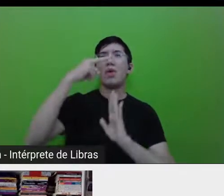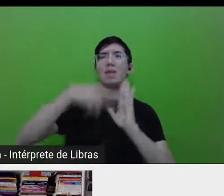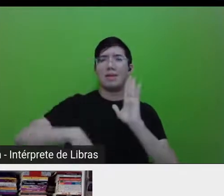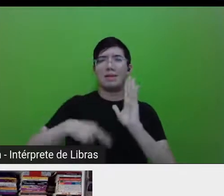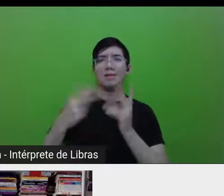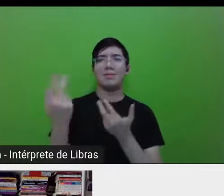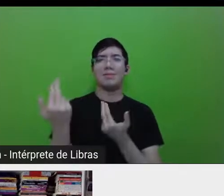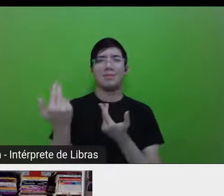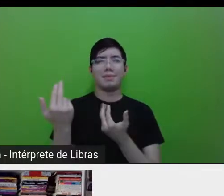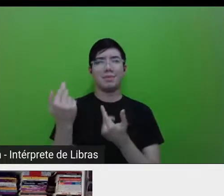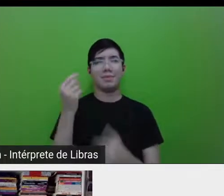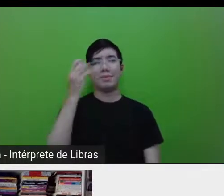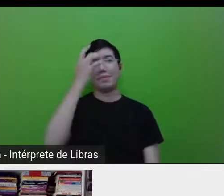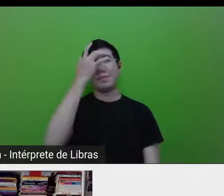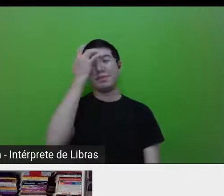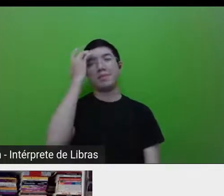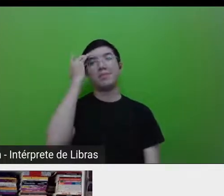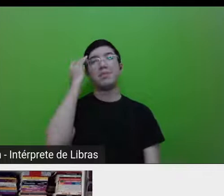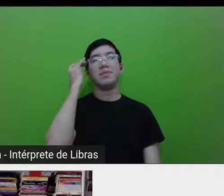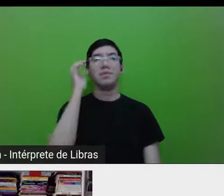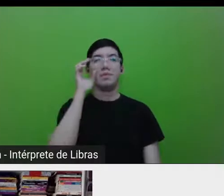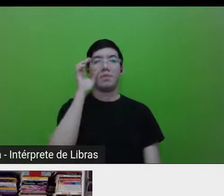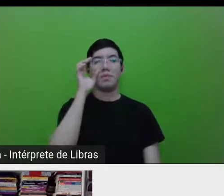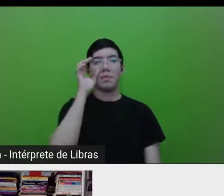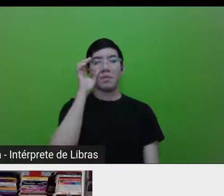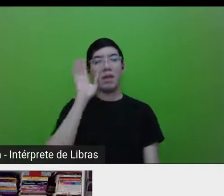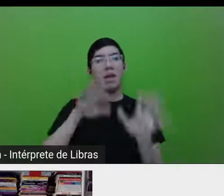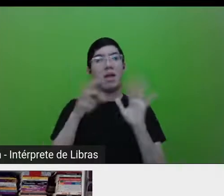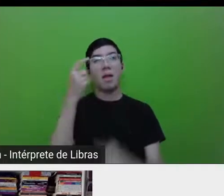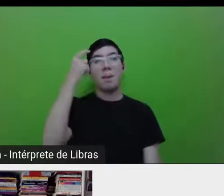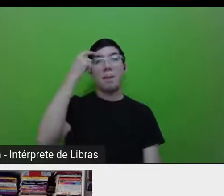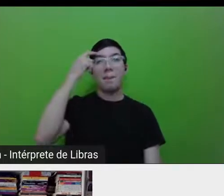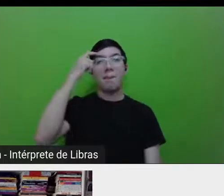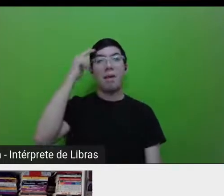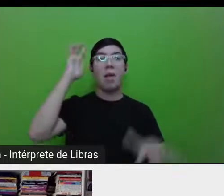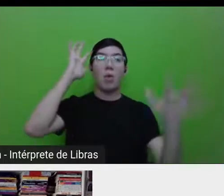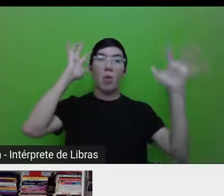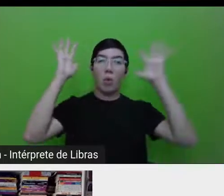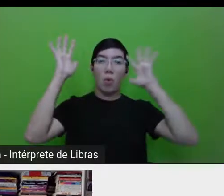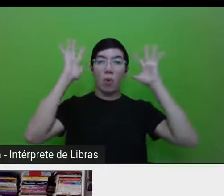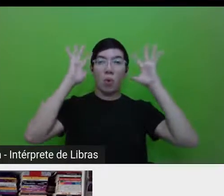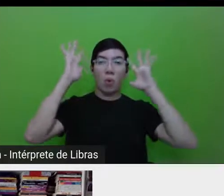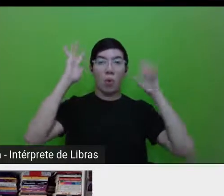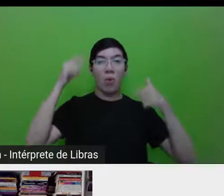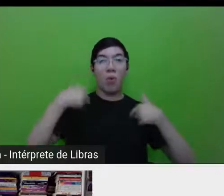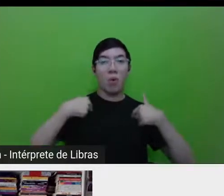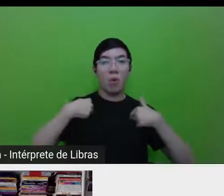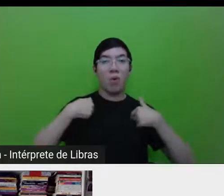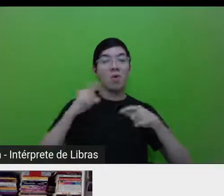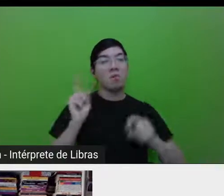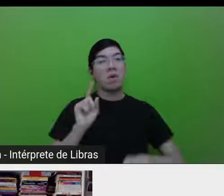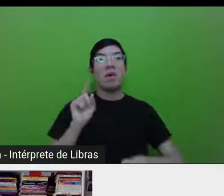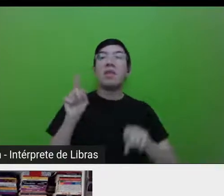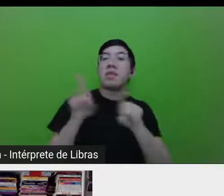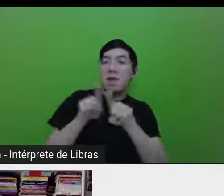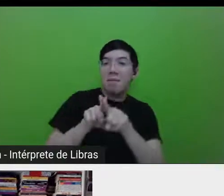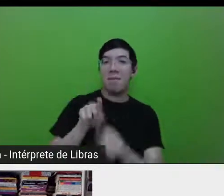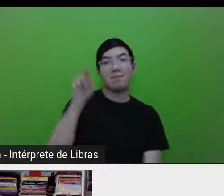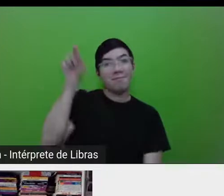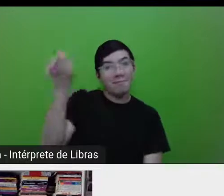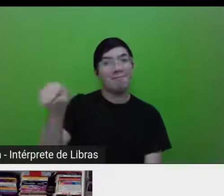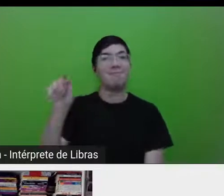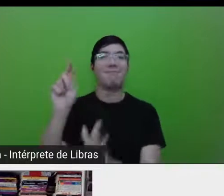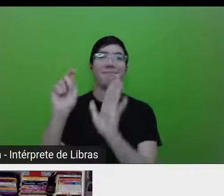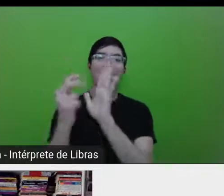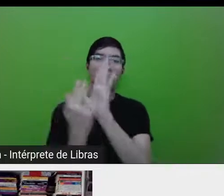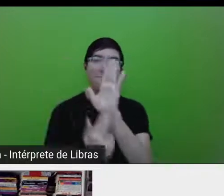Gente, mas é só coisa da minha cabeça. Aí é que está a mágica. Não é coisa da cabeça de quem escreveu, da minha cabeça, da sua cabeça, porque aquela pessoa que conseguiu